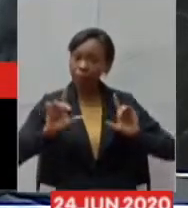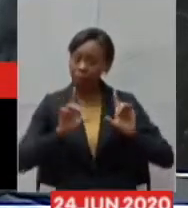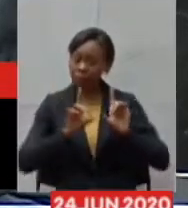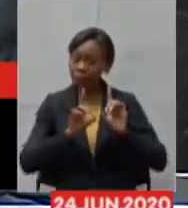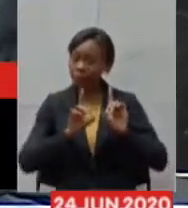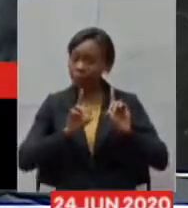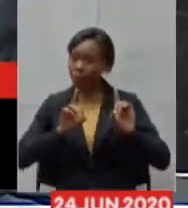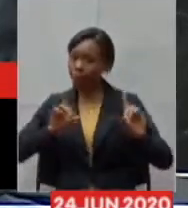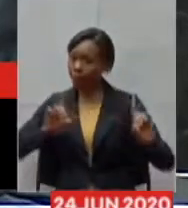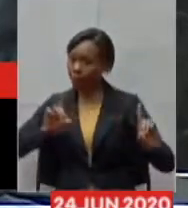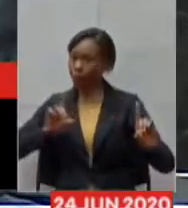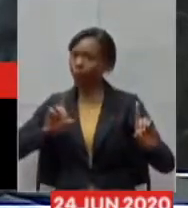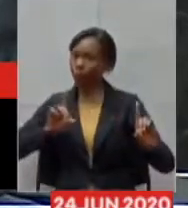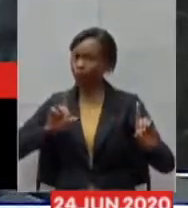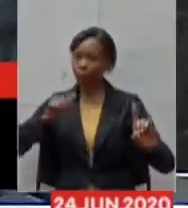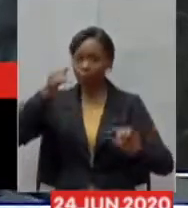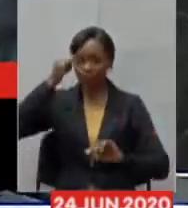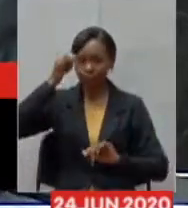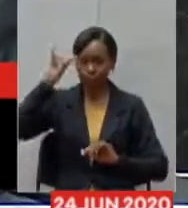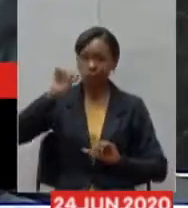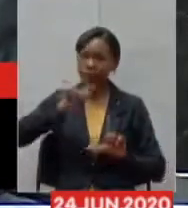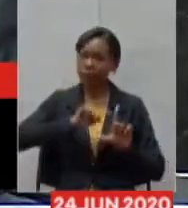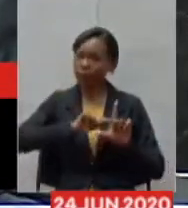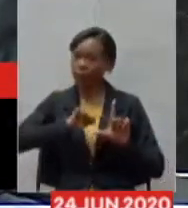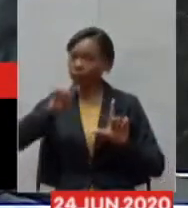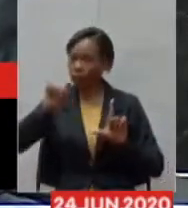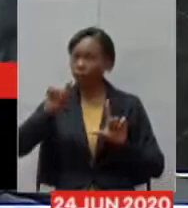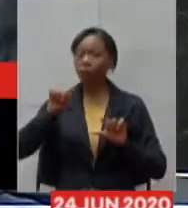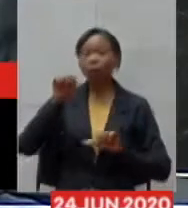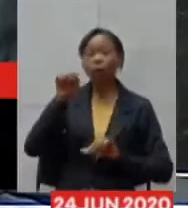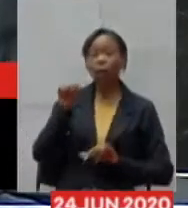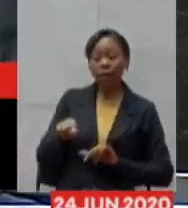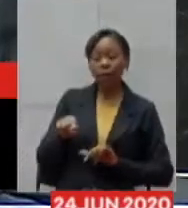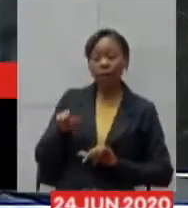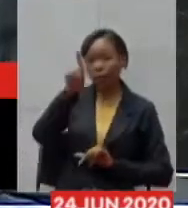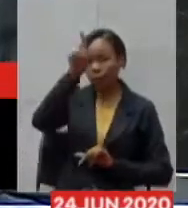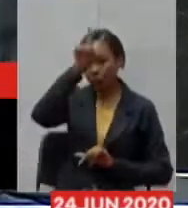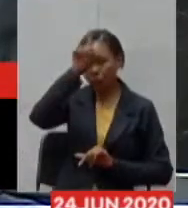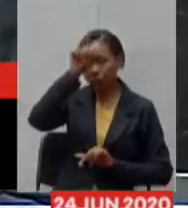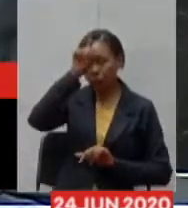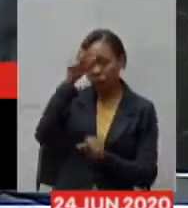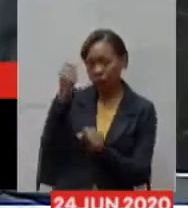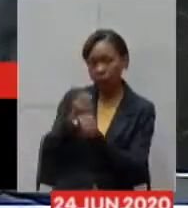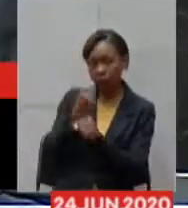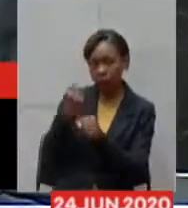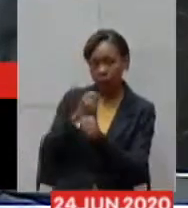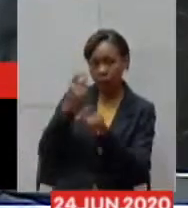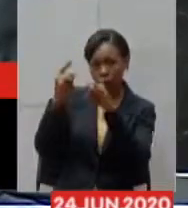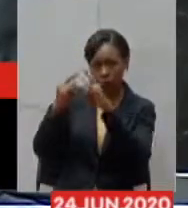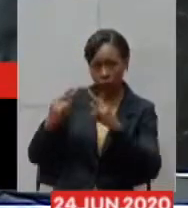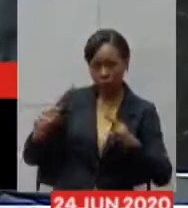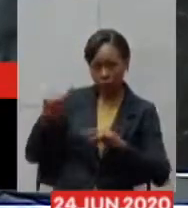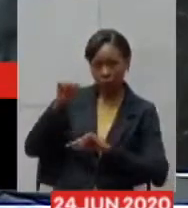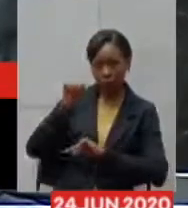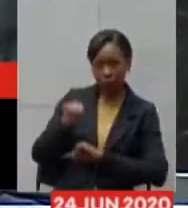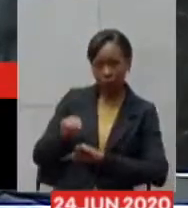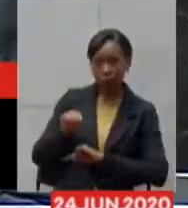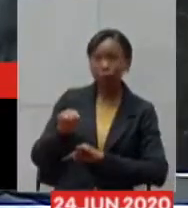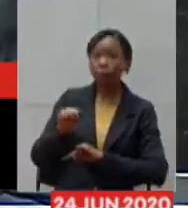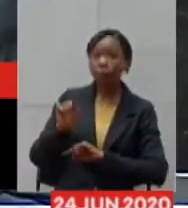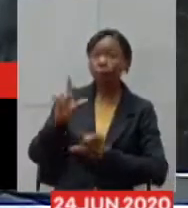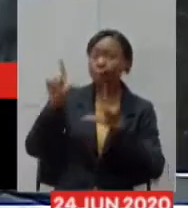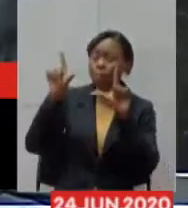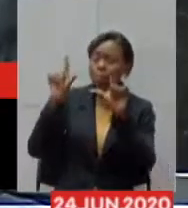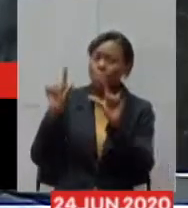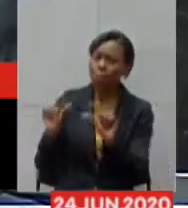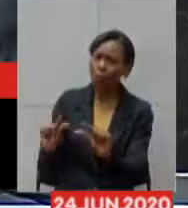muito claro evitar o pico esse hospital de campanha ele foi projetado para ser um hospital de baixa complexidade um